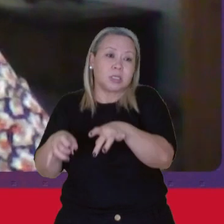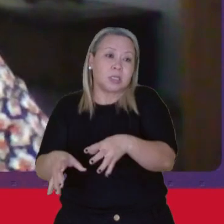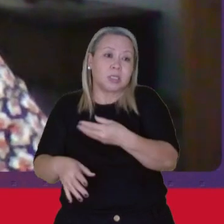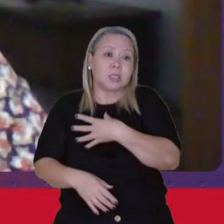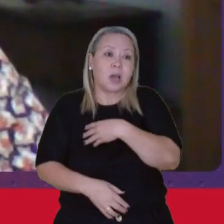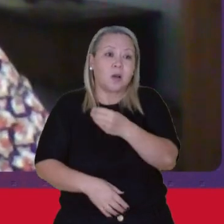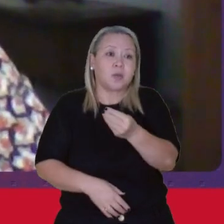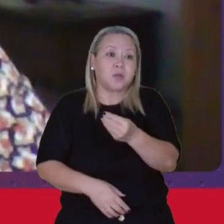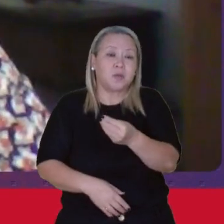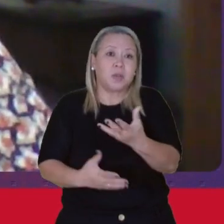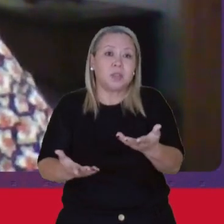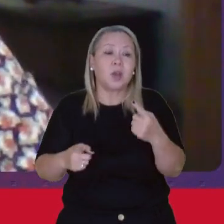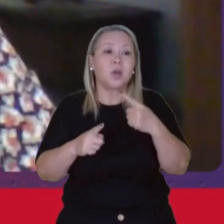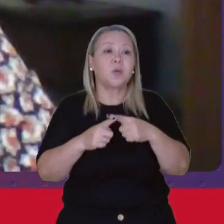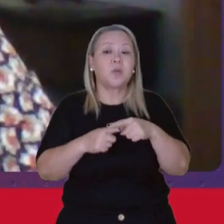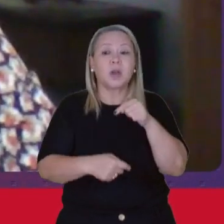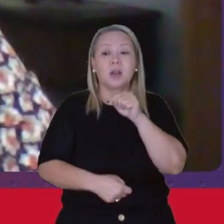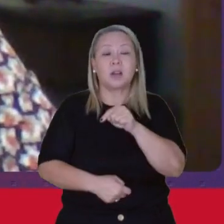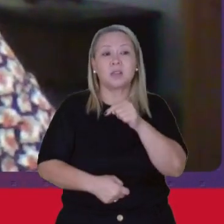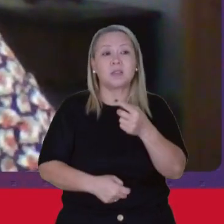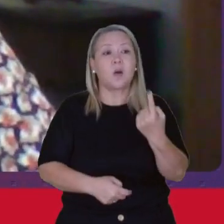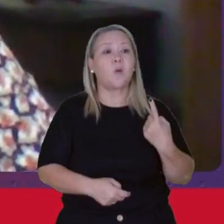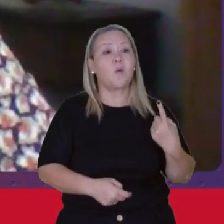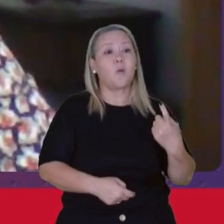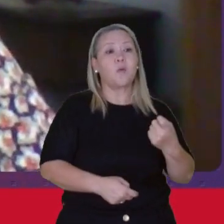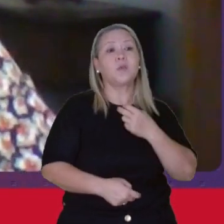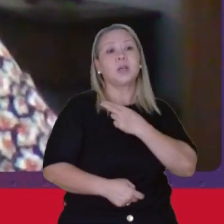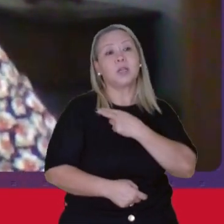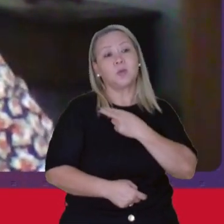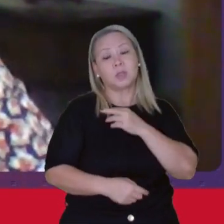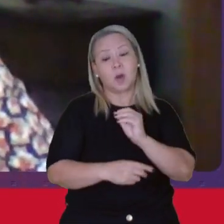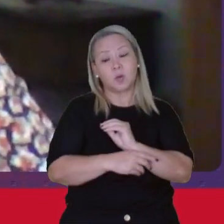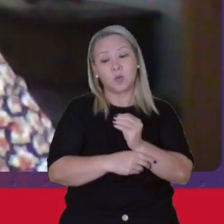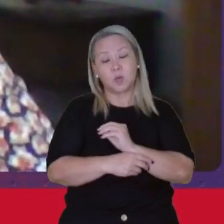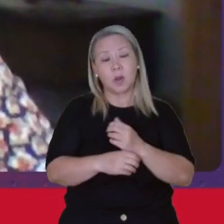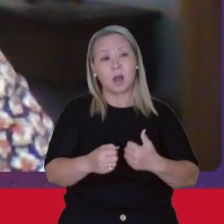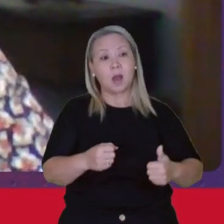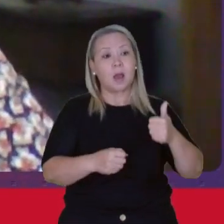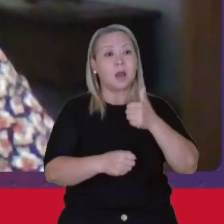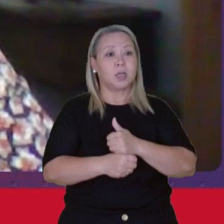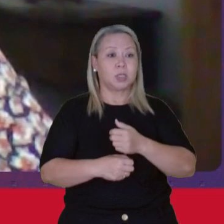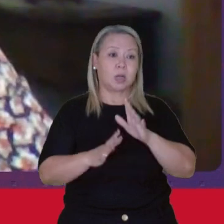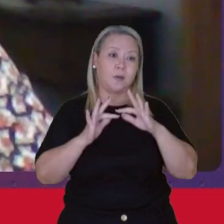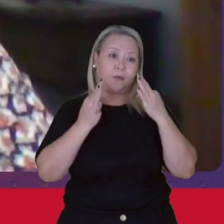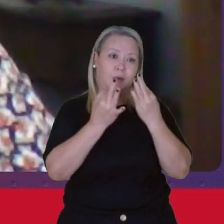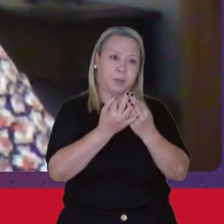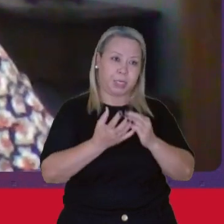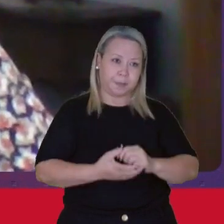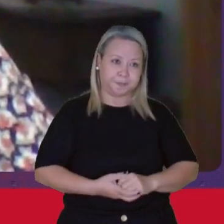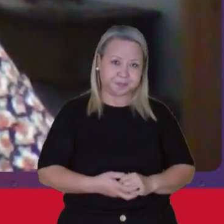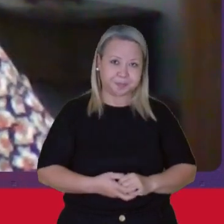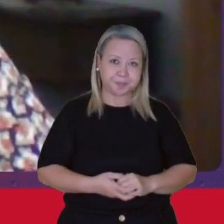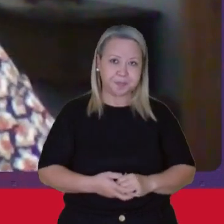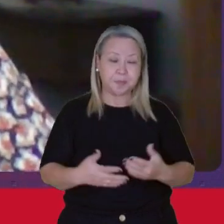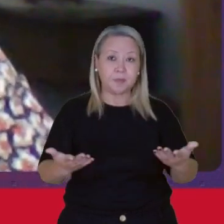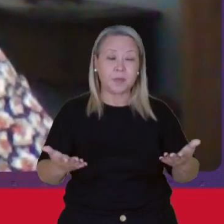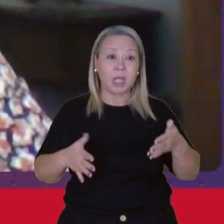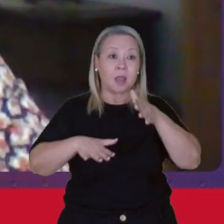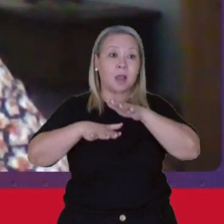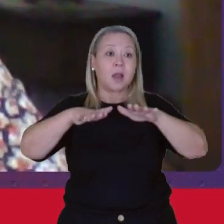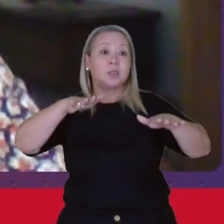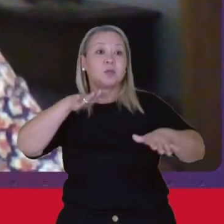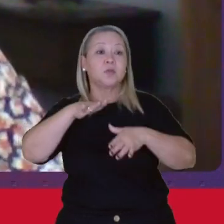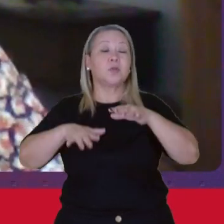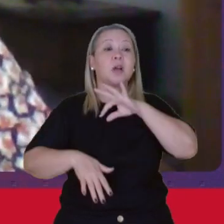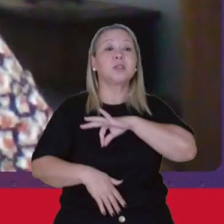Muitas vezes Porque elas São as únicas Responsáveis Chefes De família As desigualdades